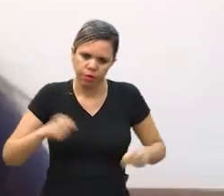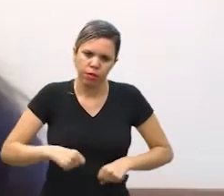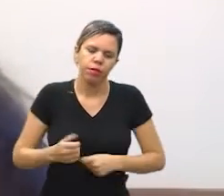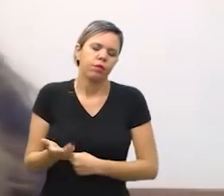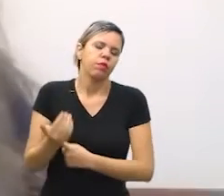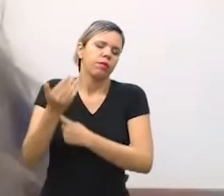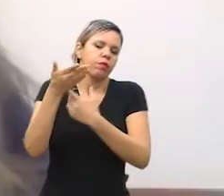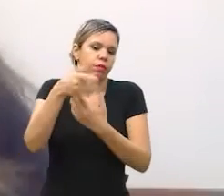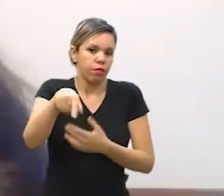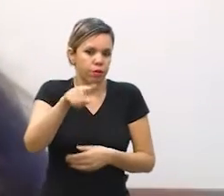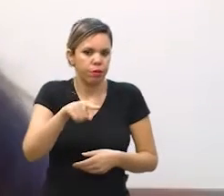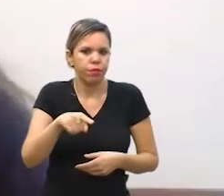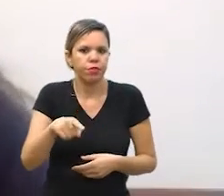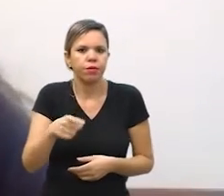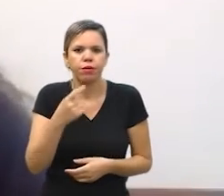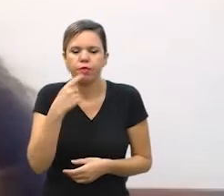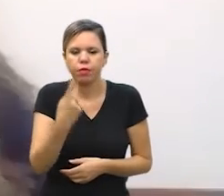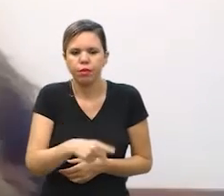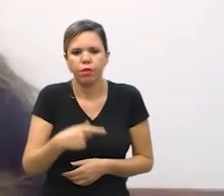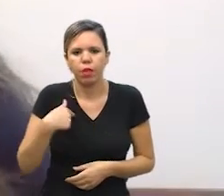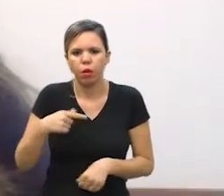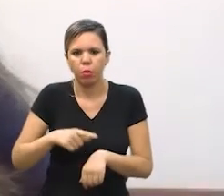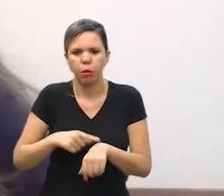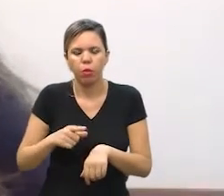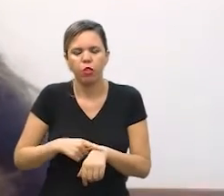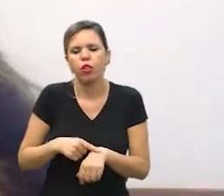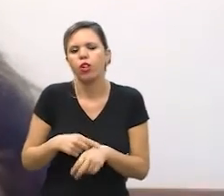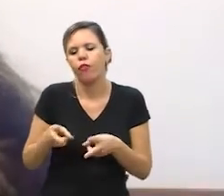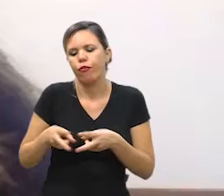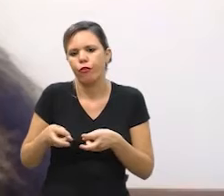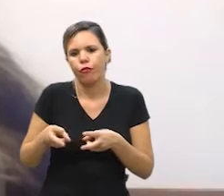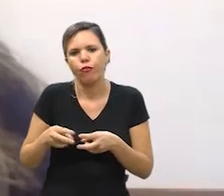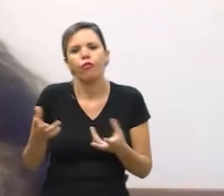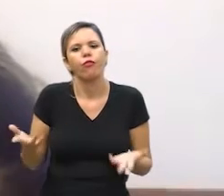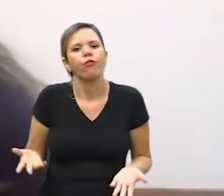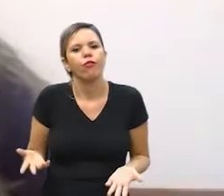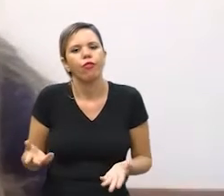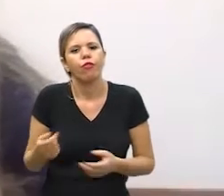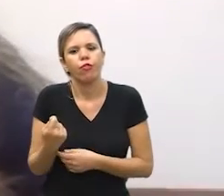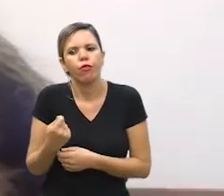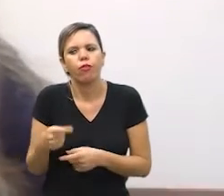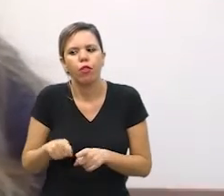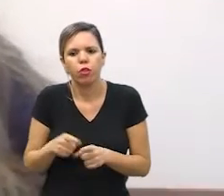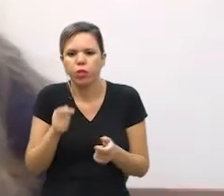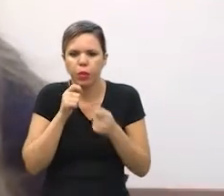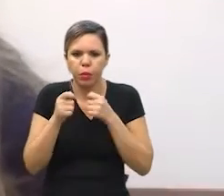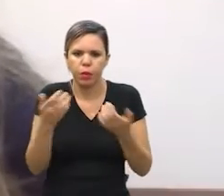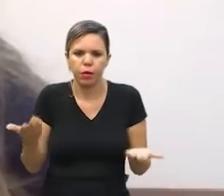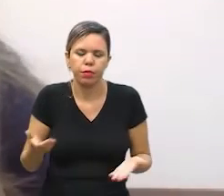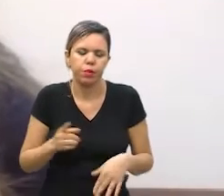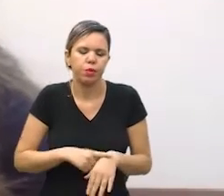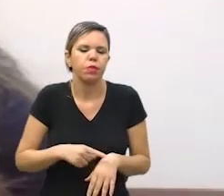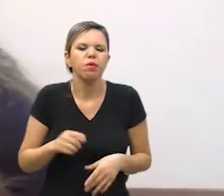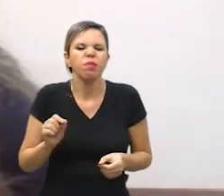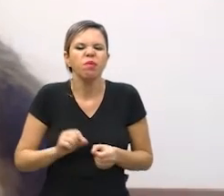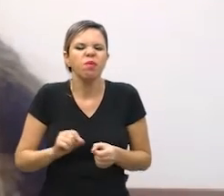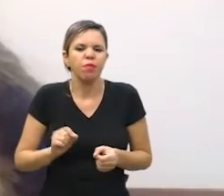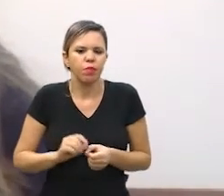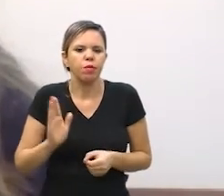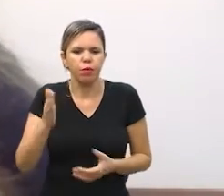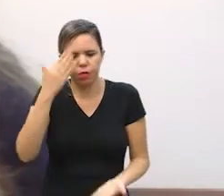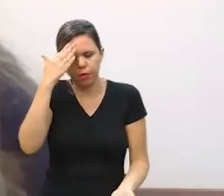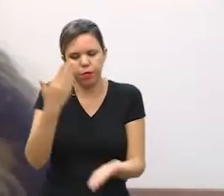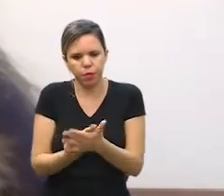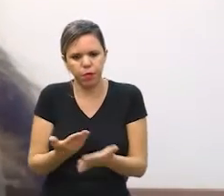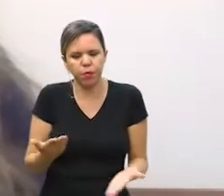tecnologia né você está aqui na Pinas eu estou nesse momento em Florianópolis e a gente está fazendo a entrevista então o fato foi que a gente já